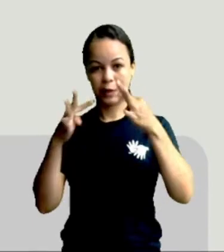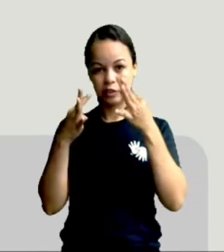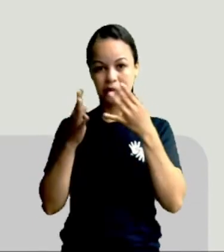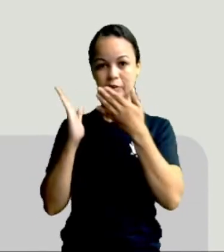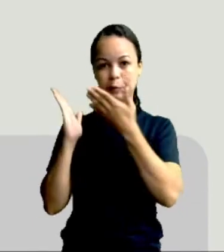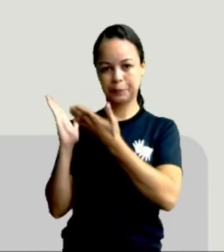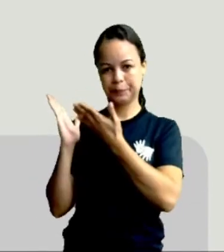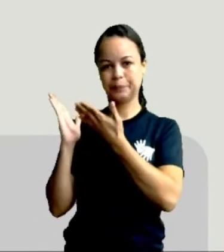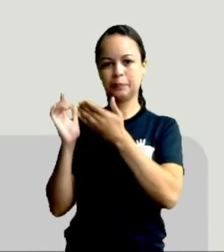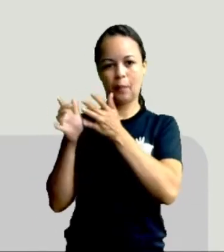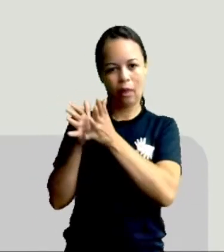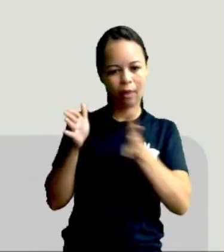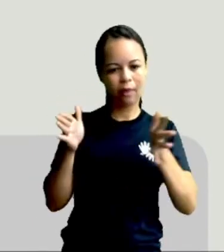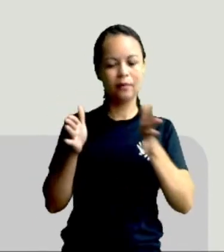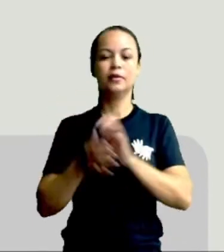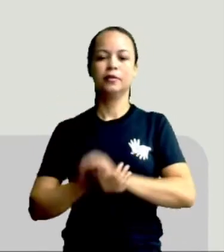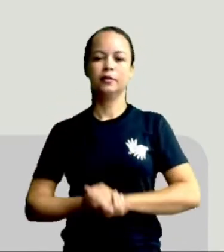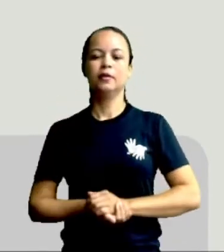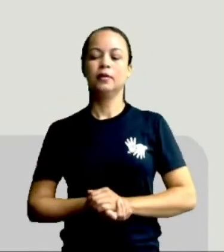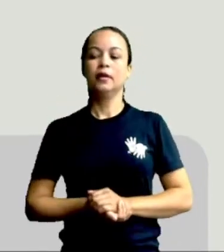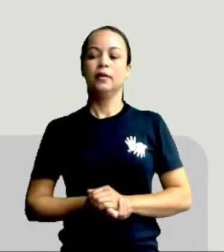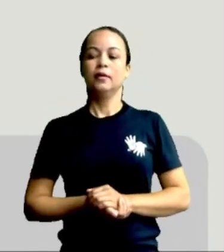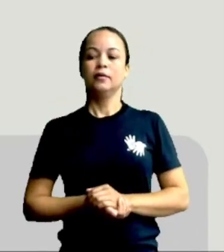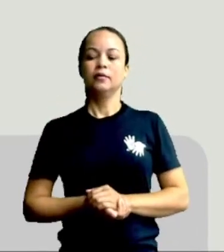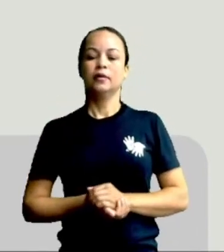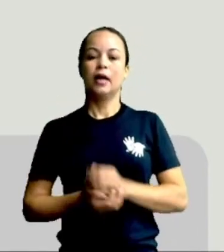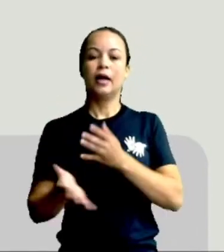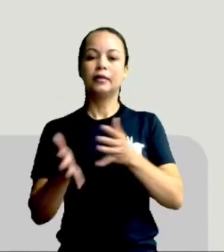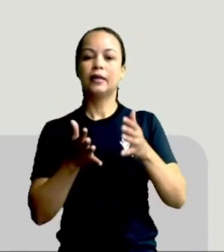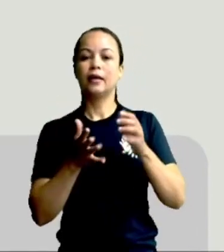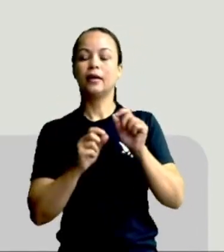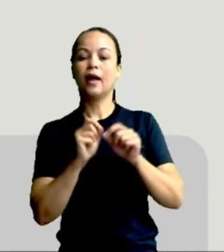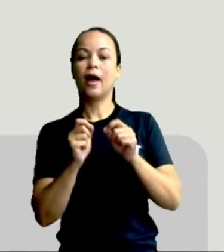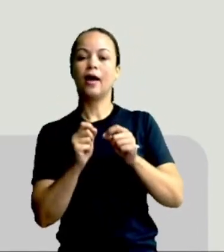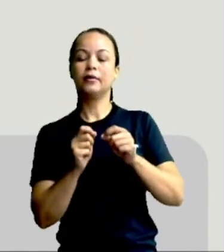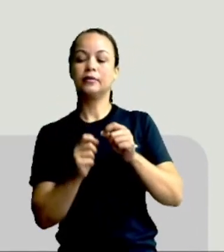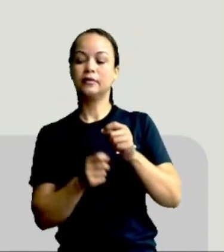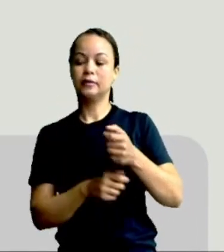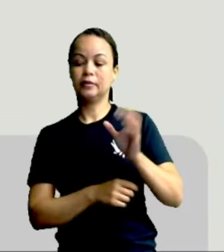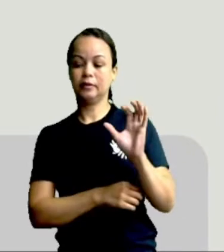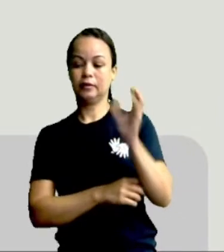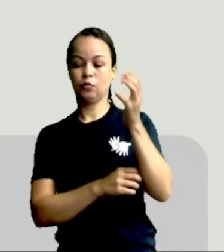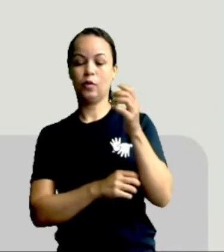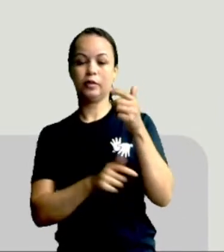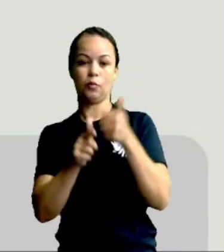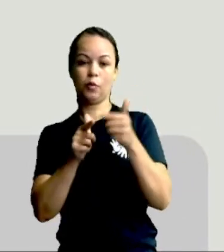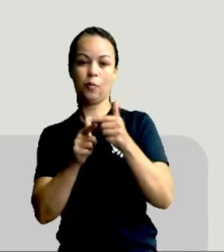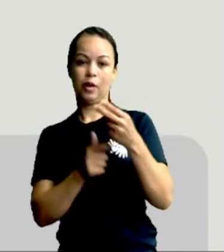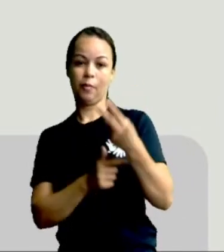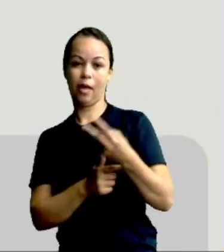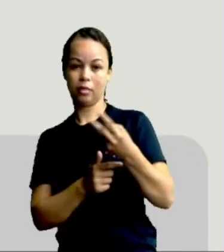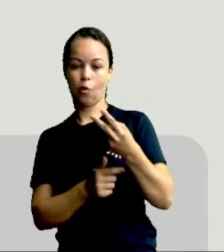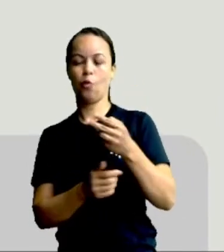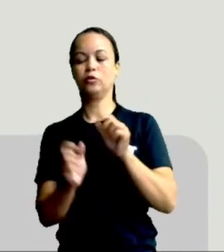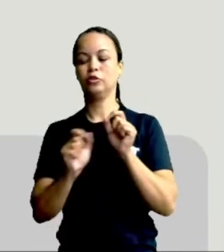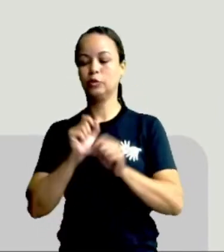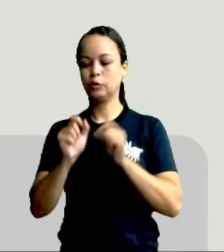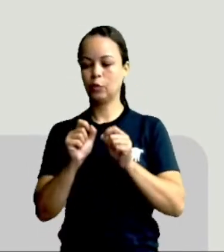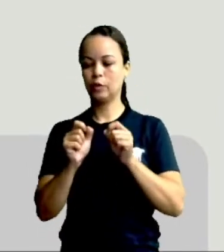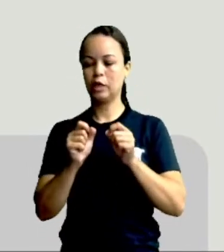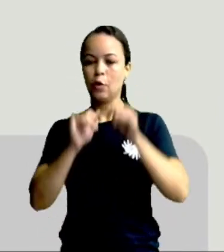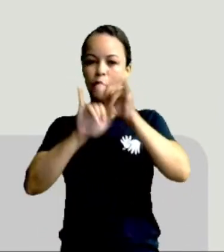acompanhar. Aqui na nossa segunda situação problema, eu tenho a seguinte